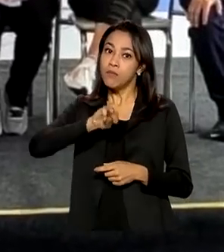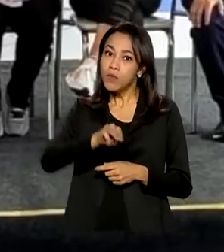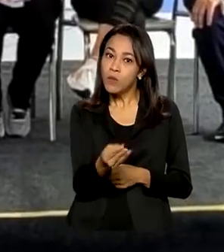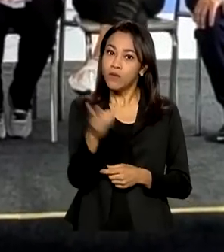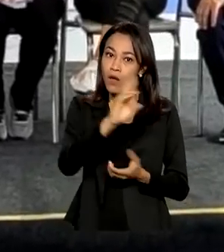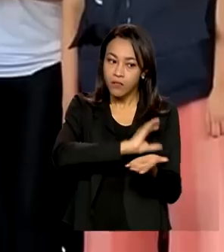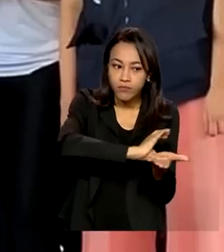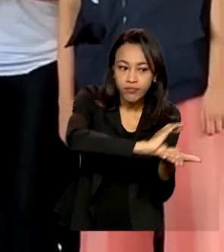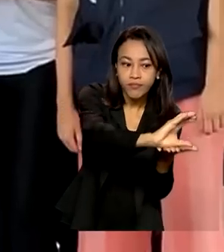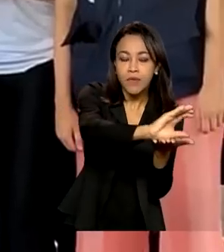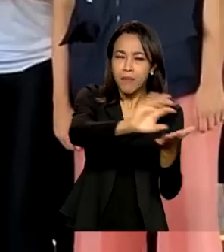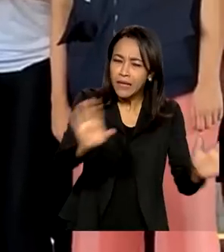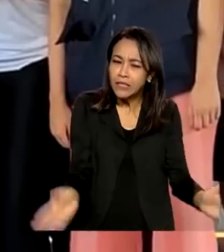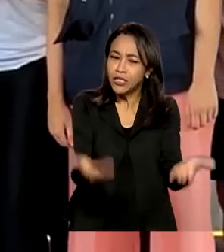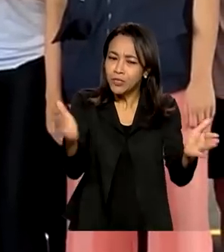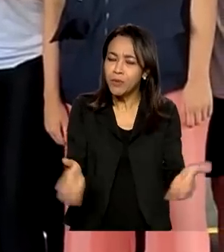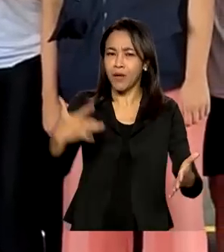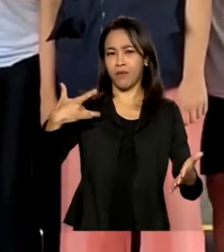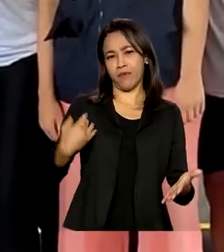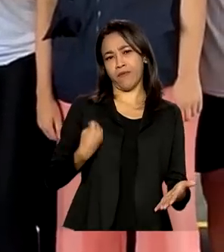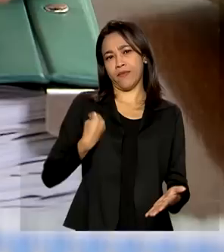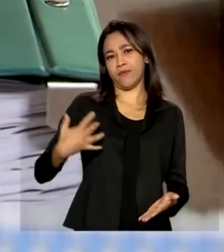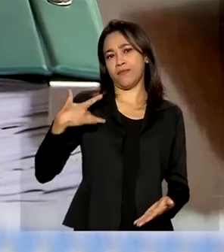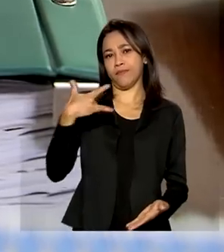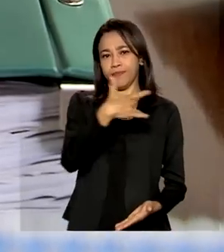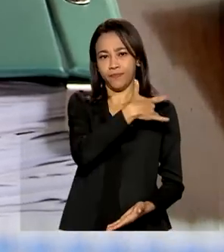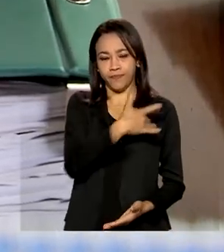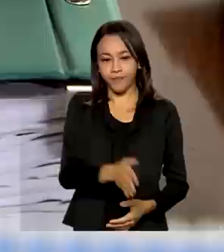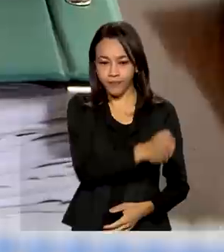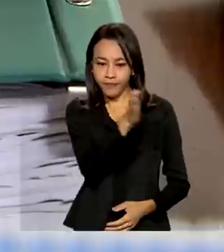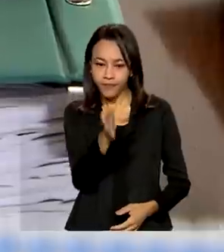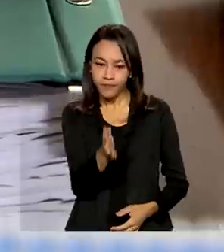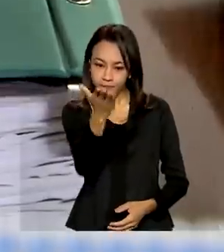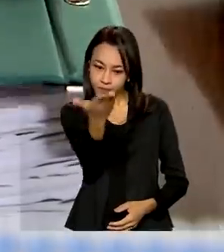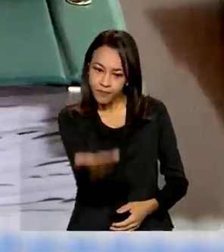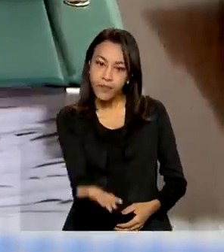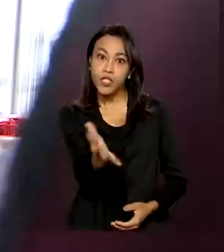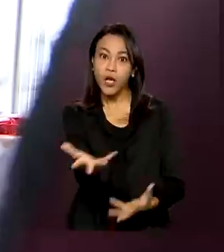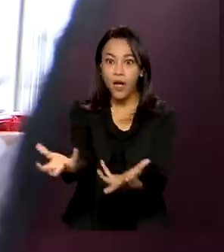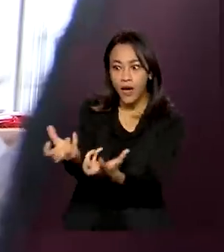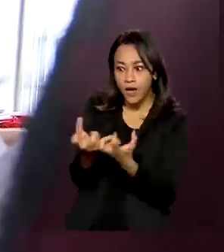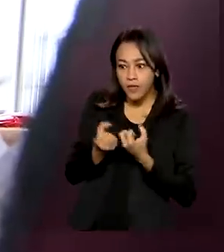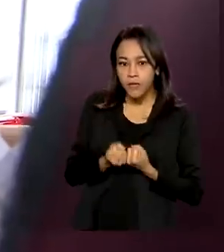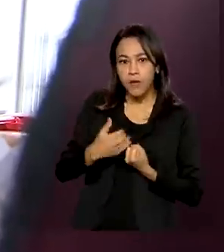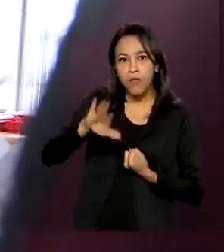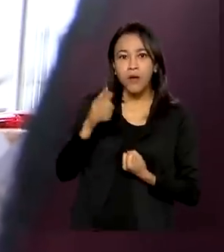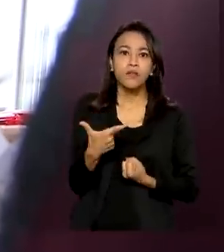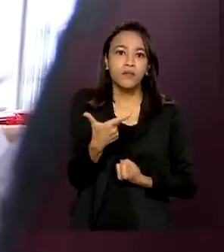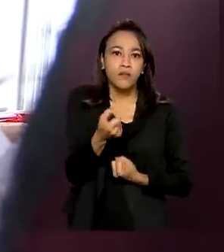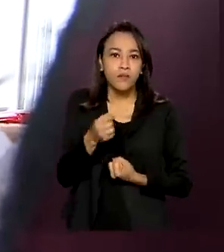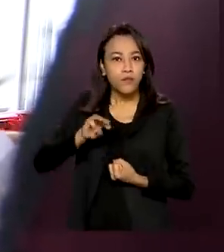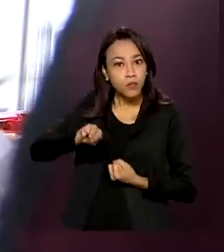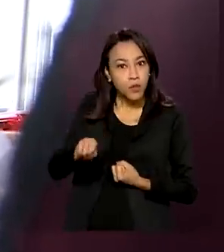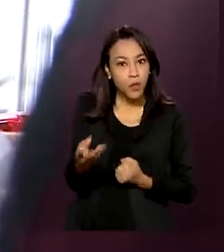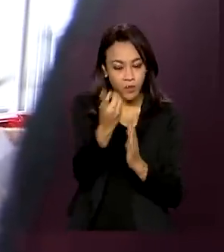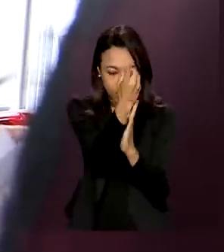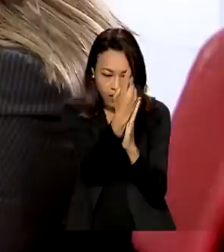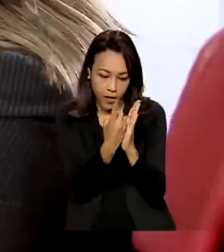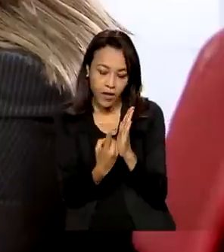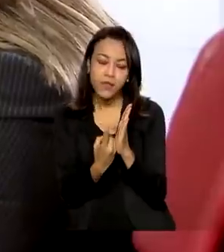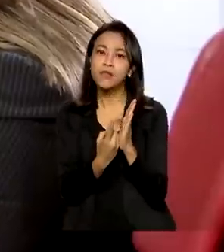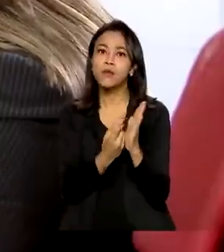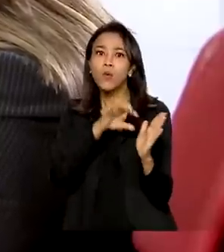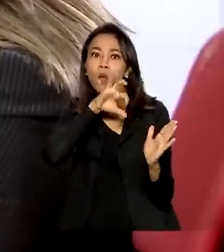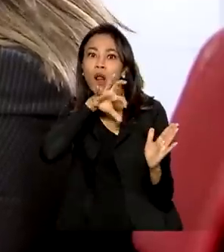para estimular uma vida mais saudável. Receita Federal já recebeu mais de 21 milhões de declarações do